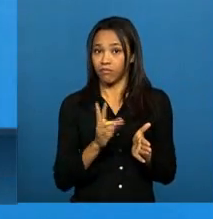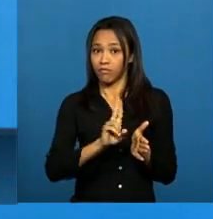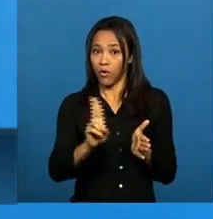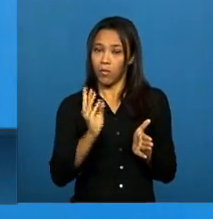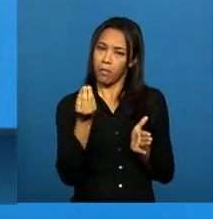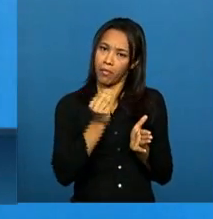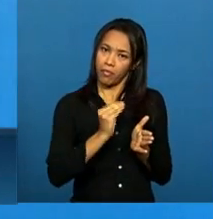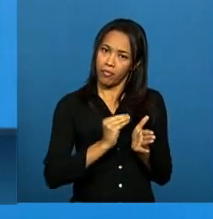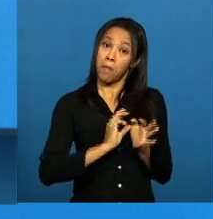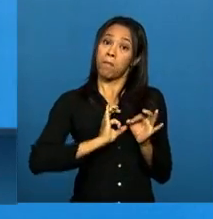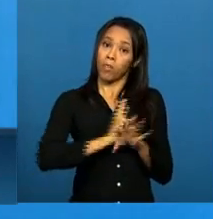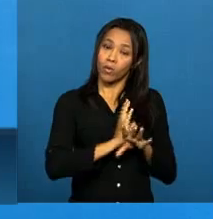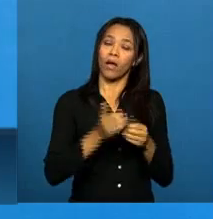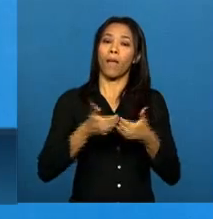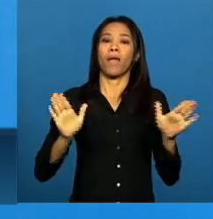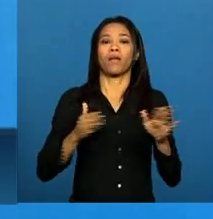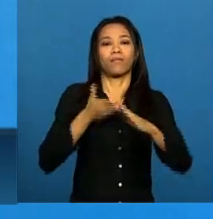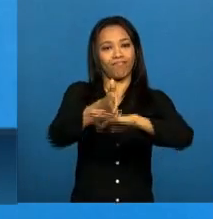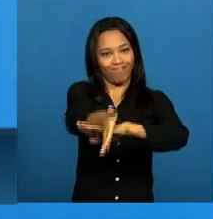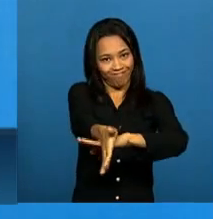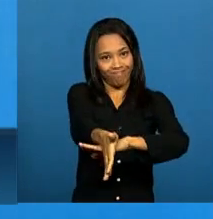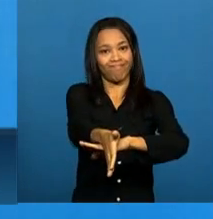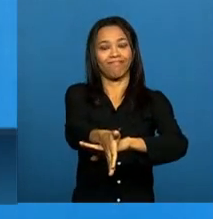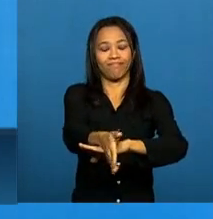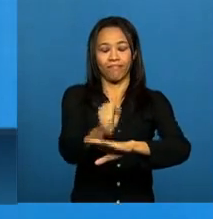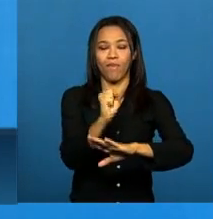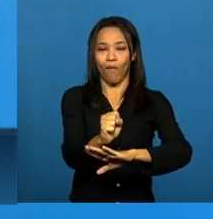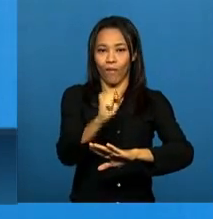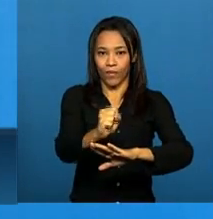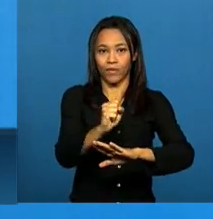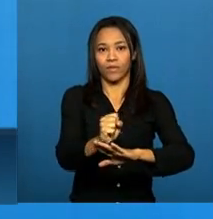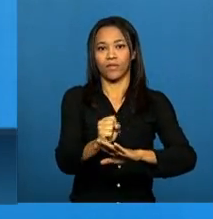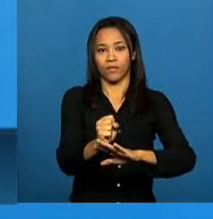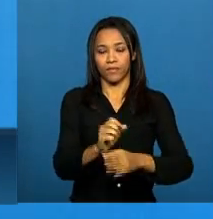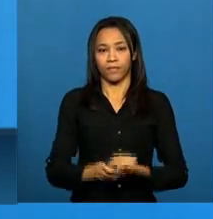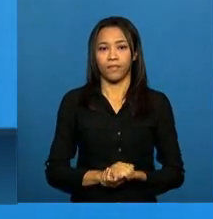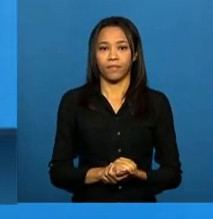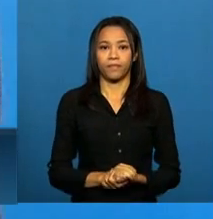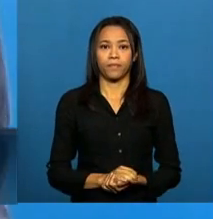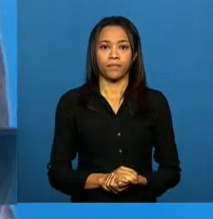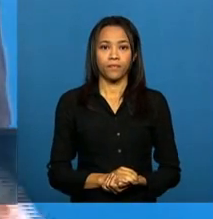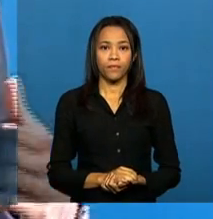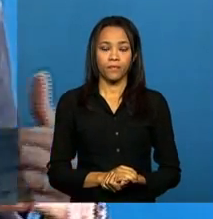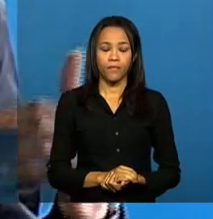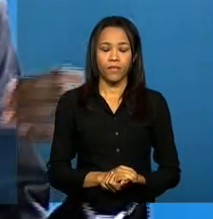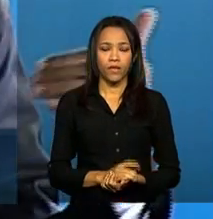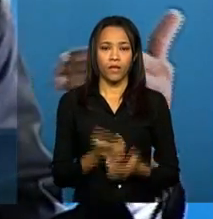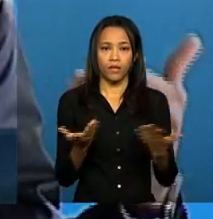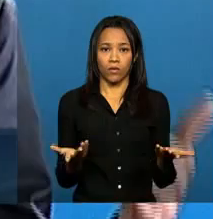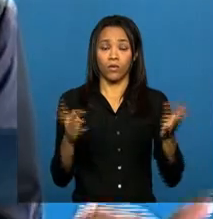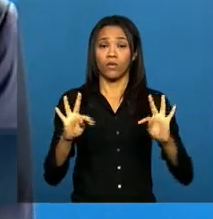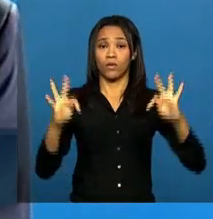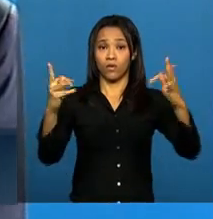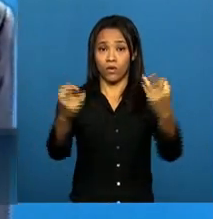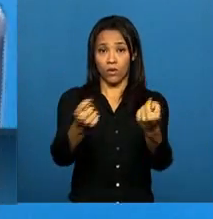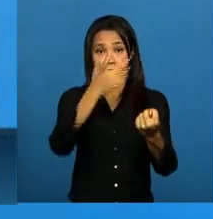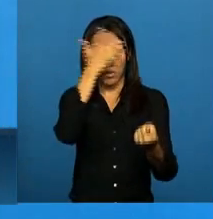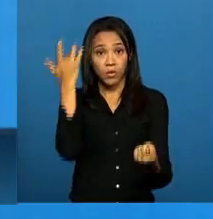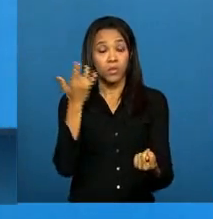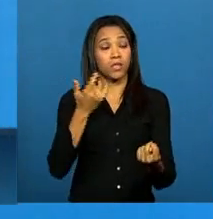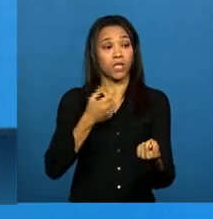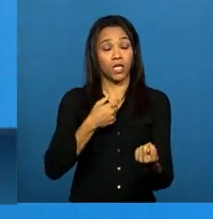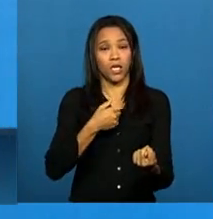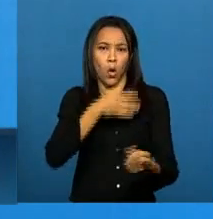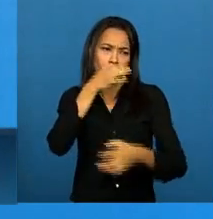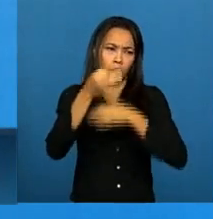a navegação no nosso portal. Todos aqueles que comentam podem